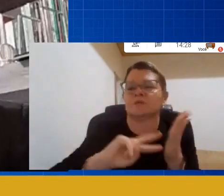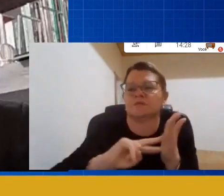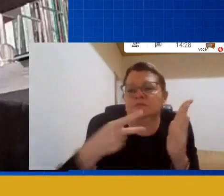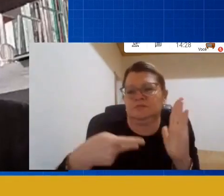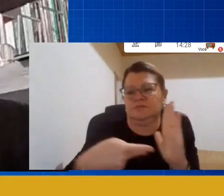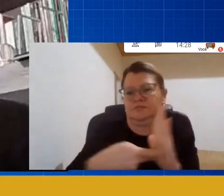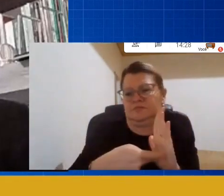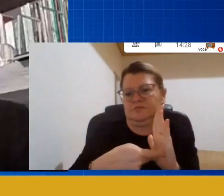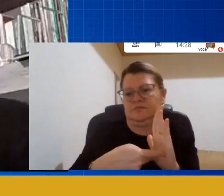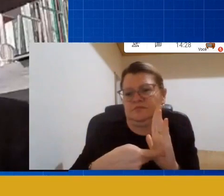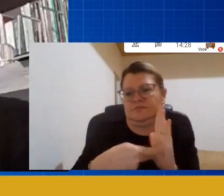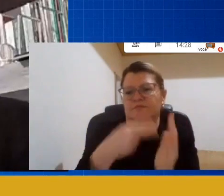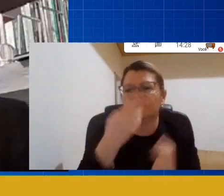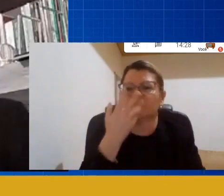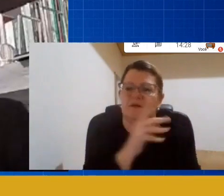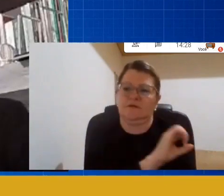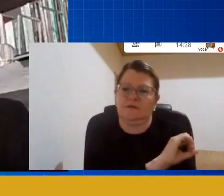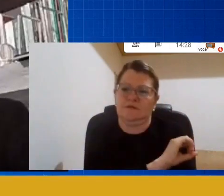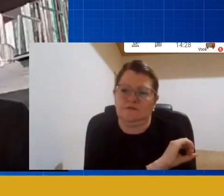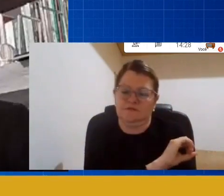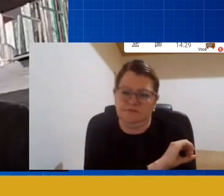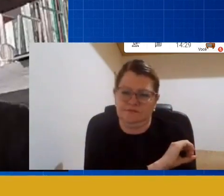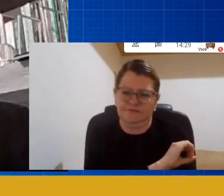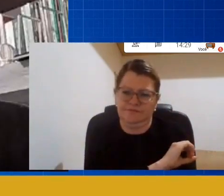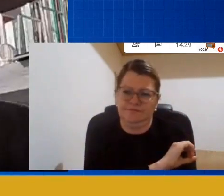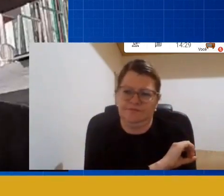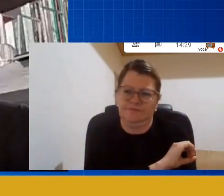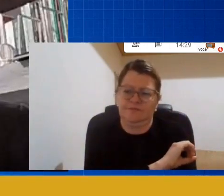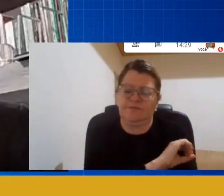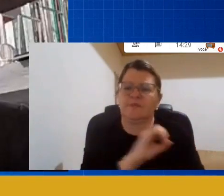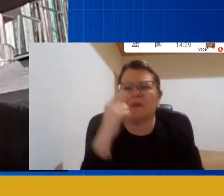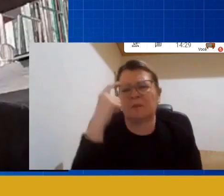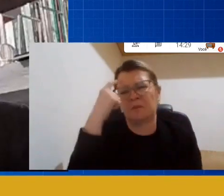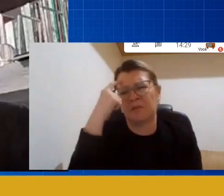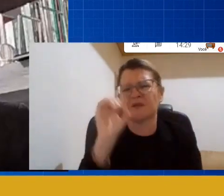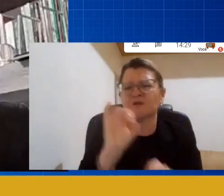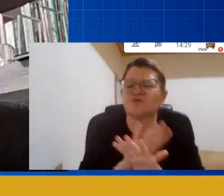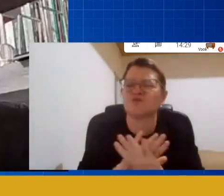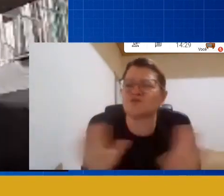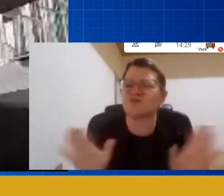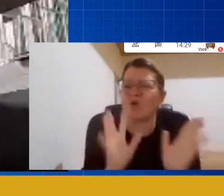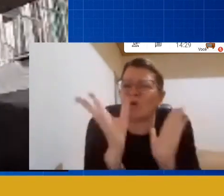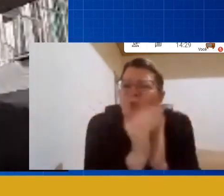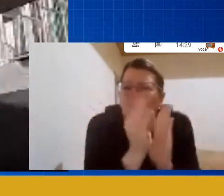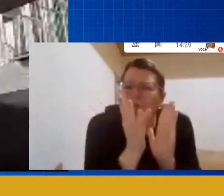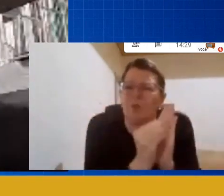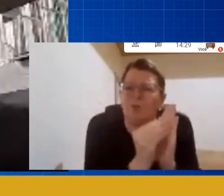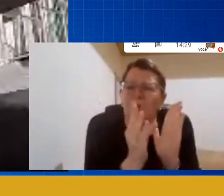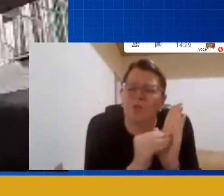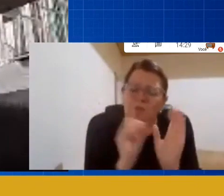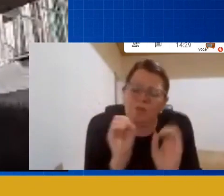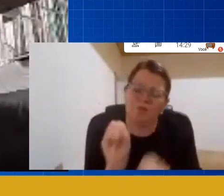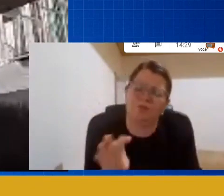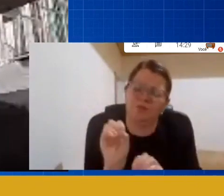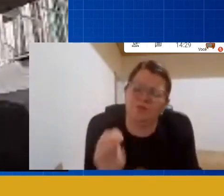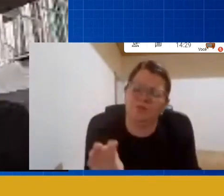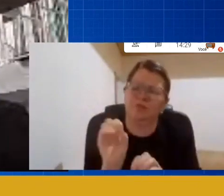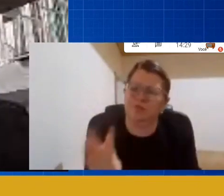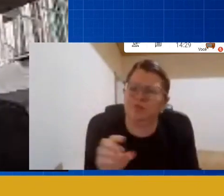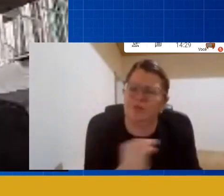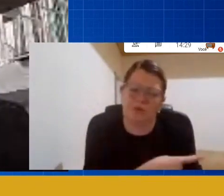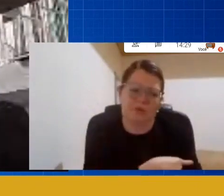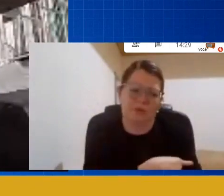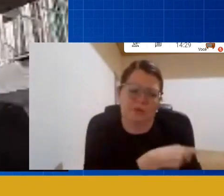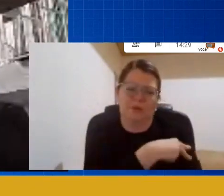deixar de lado uma visão escolarizante conteudista classificatória